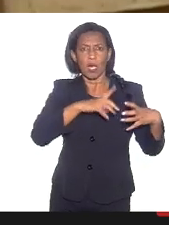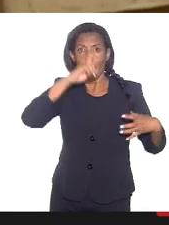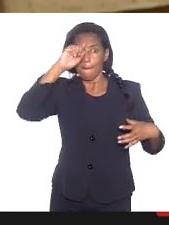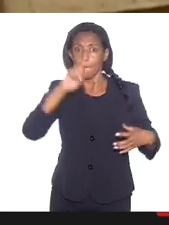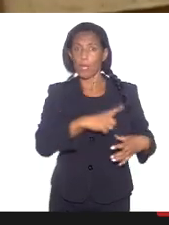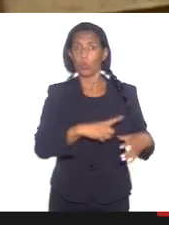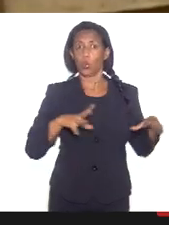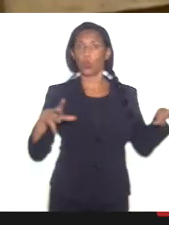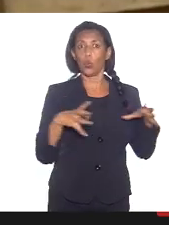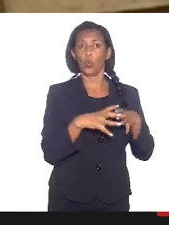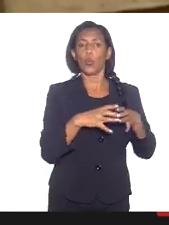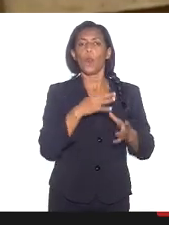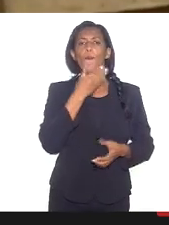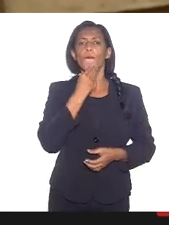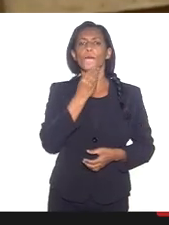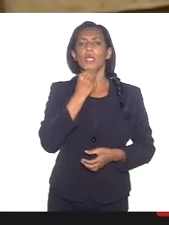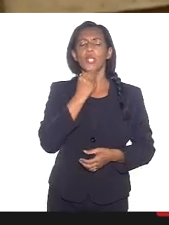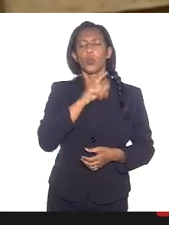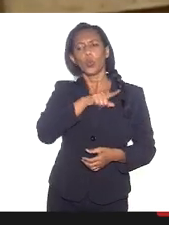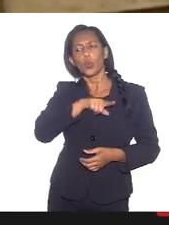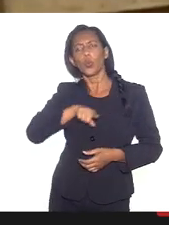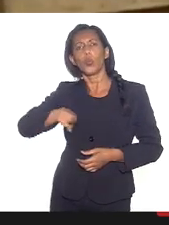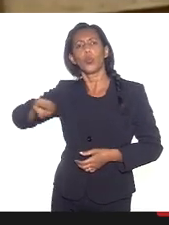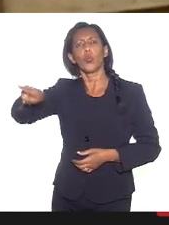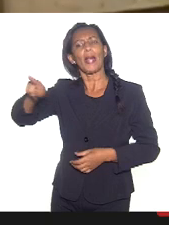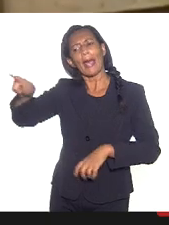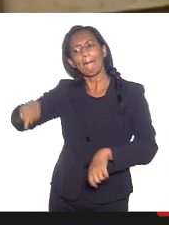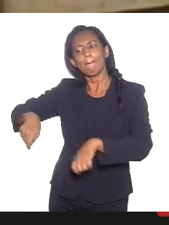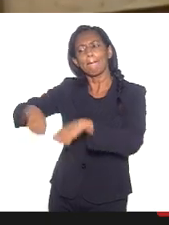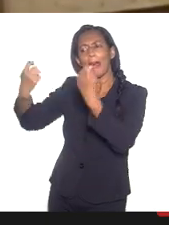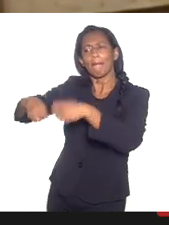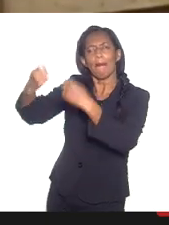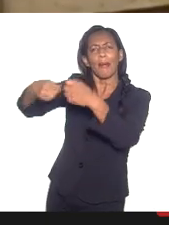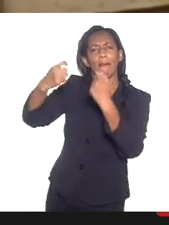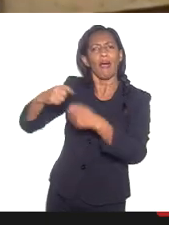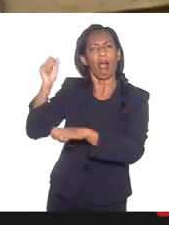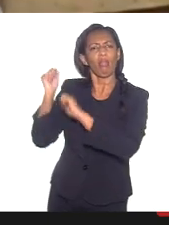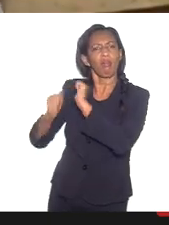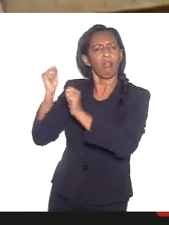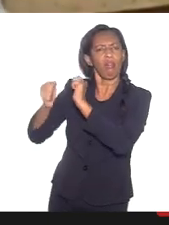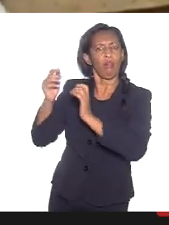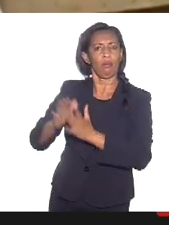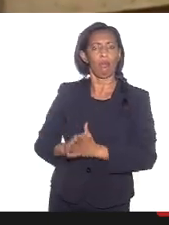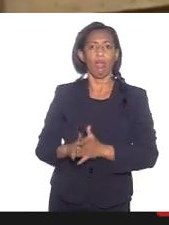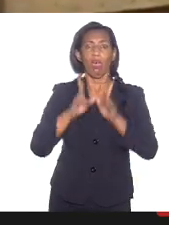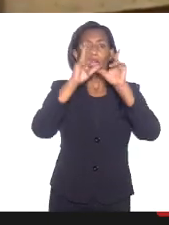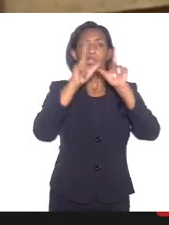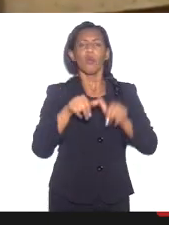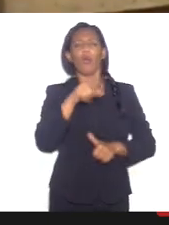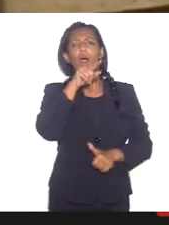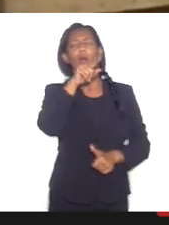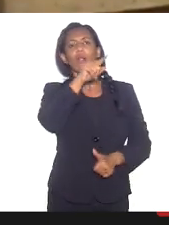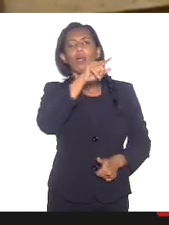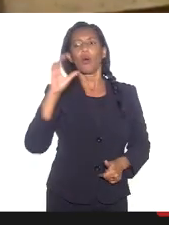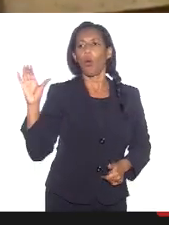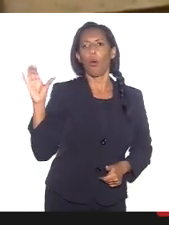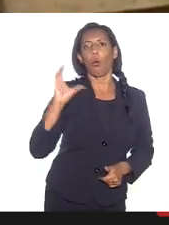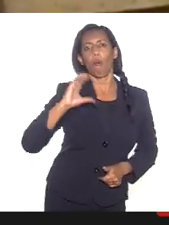meninos fazer isso daí, da mesma maneira como mandou um bando de meninos perseguir muçulmanos de Copacabana.